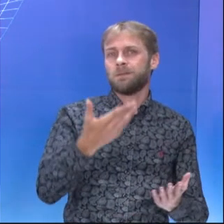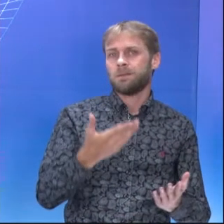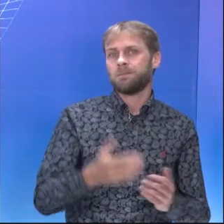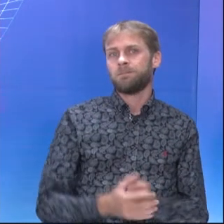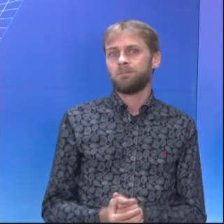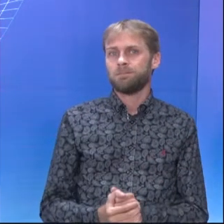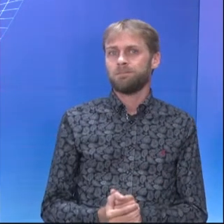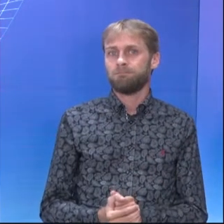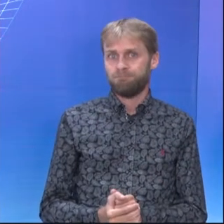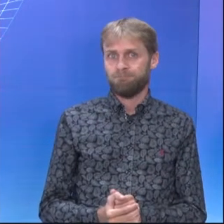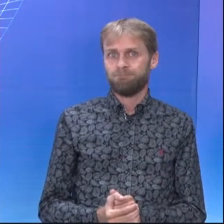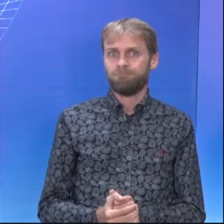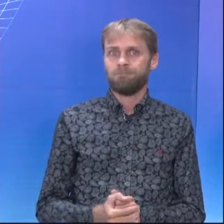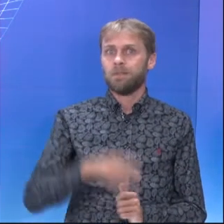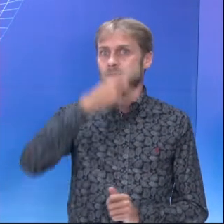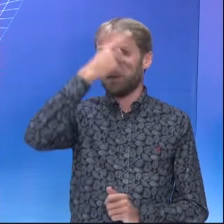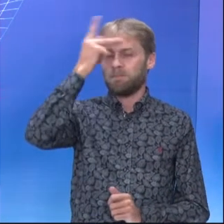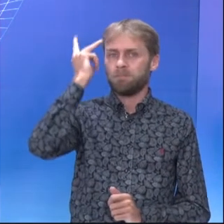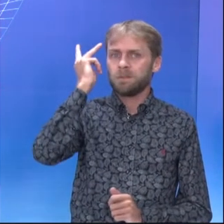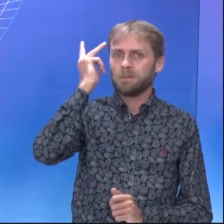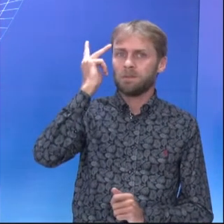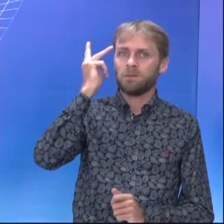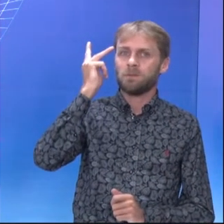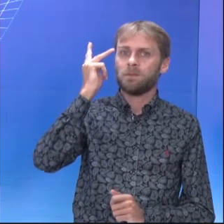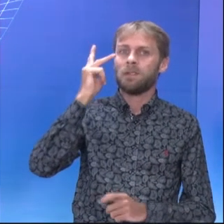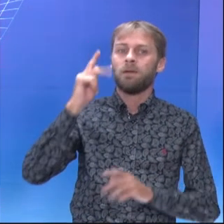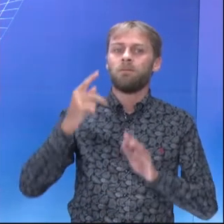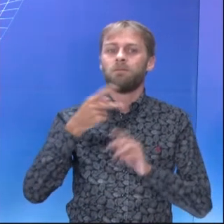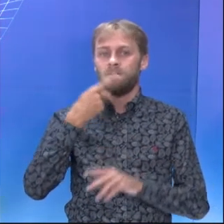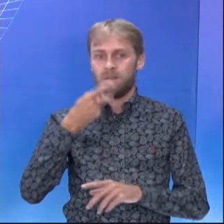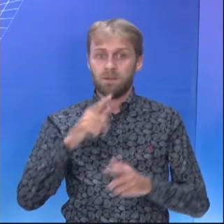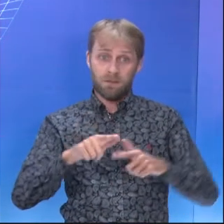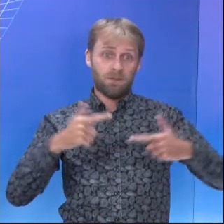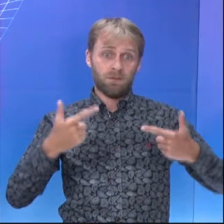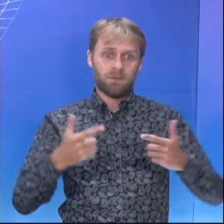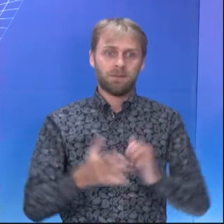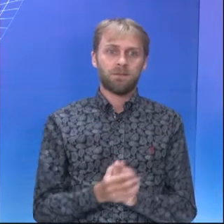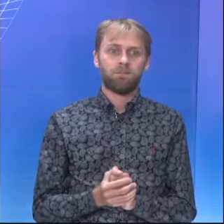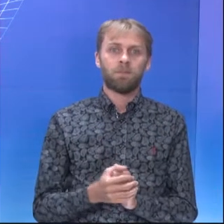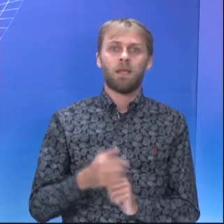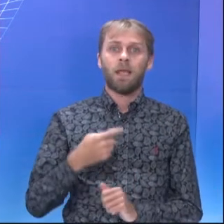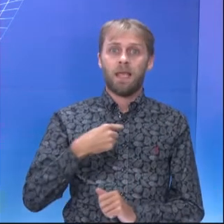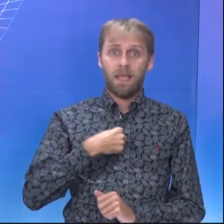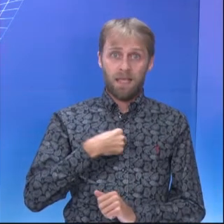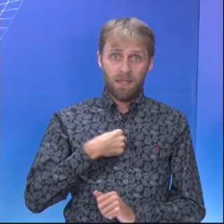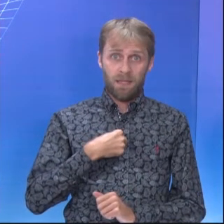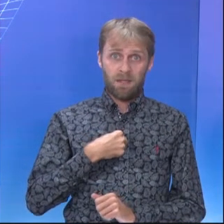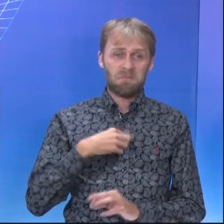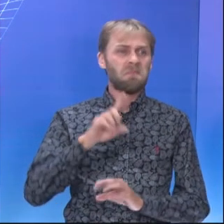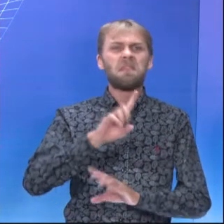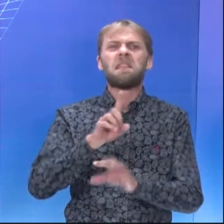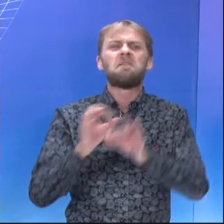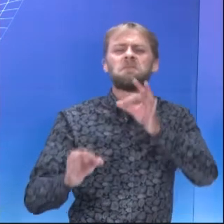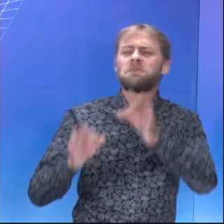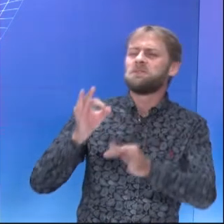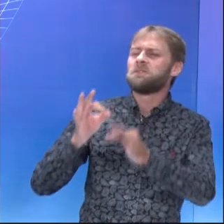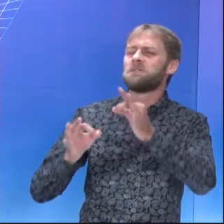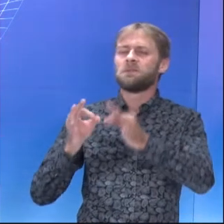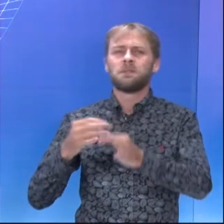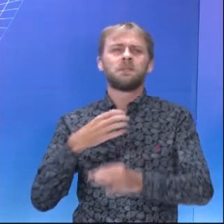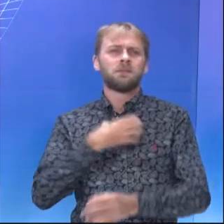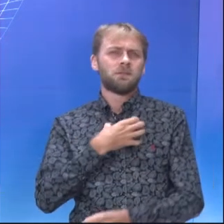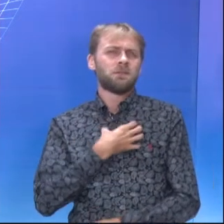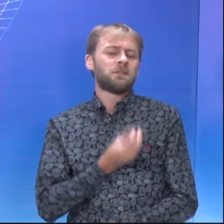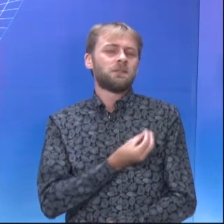anos. Então, a pessoa, né, está falando sobre isso. Olha o que ela diz. I'm not judging their